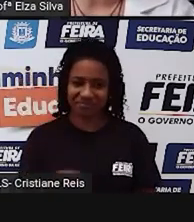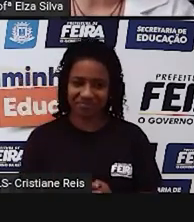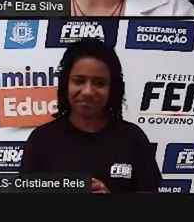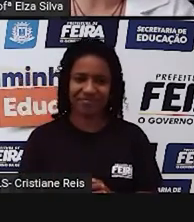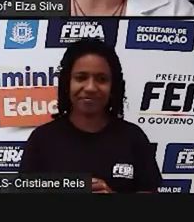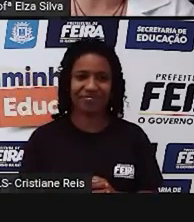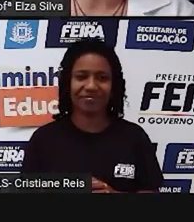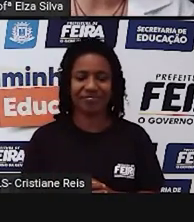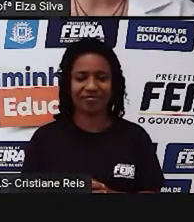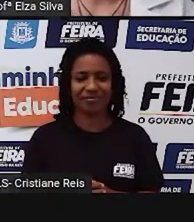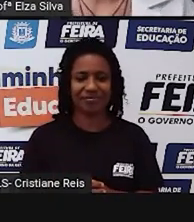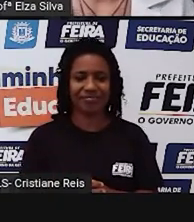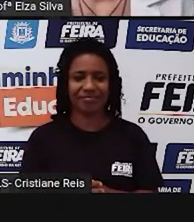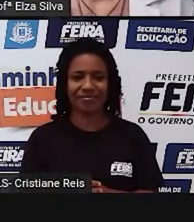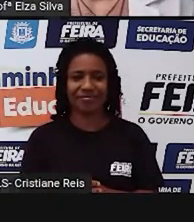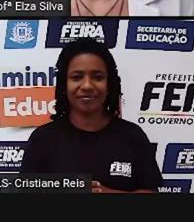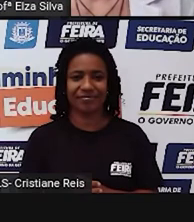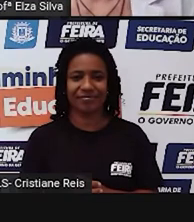Here.